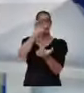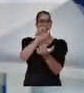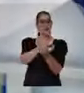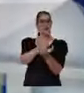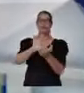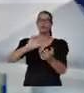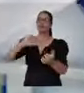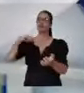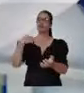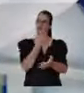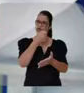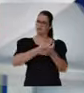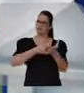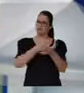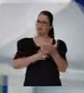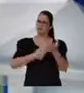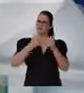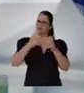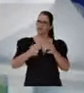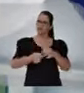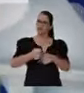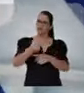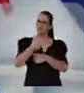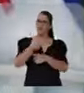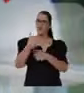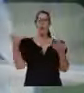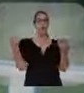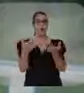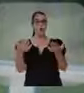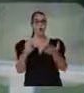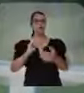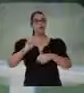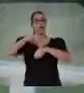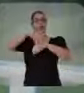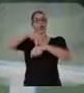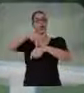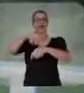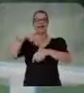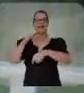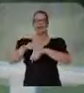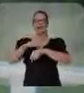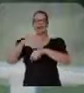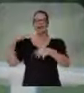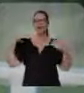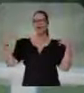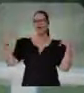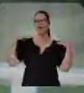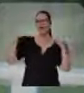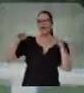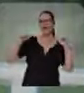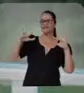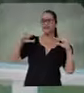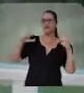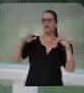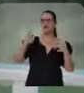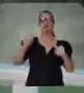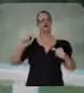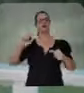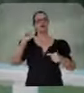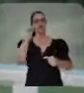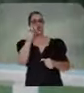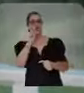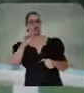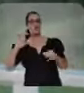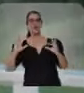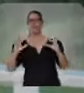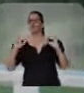Pernambucanas e pernambucanos, nós somos irredentos como poucos. E hoje eu estou aqui para fazer uma convocação a todas e a